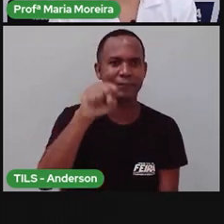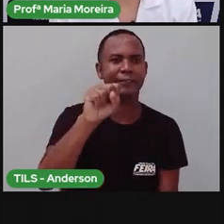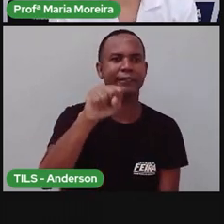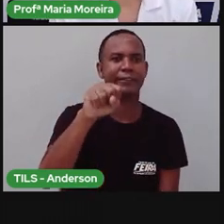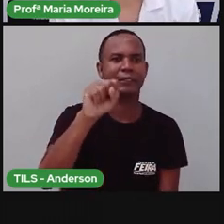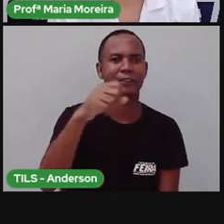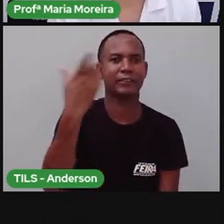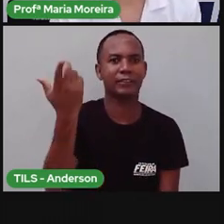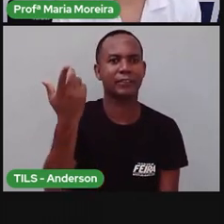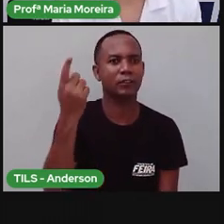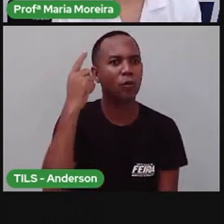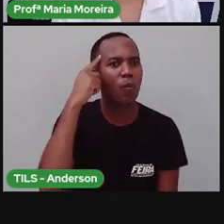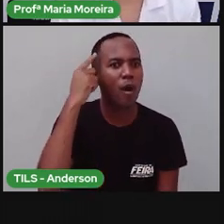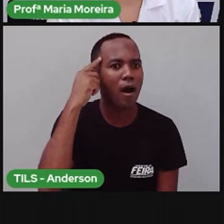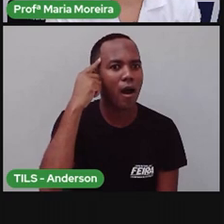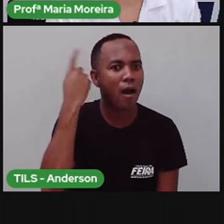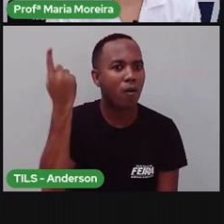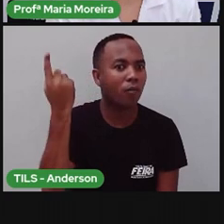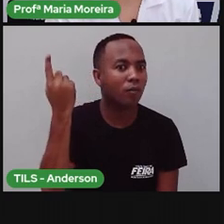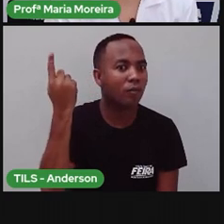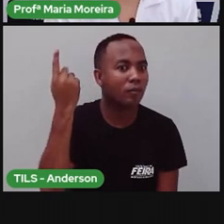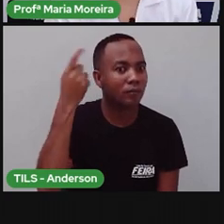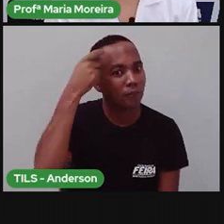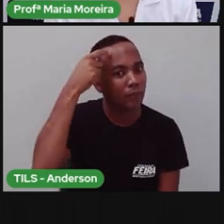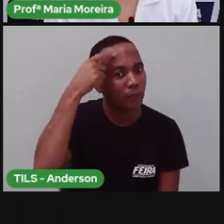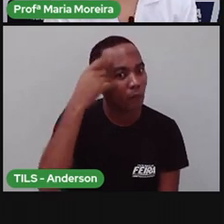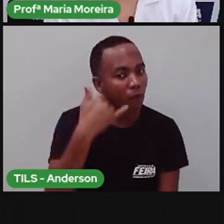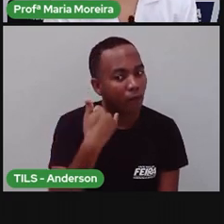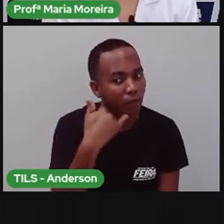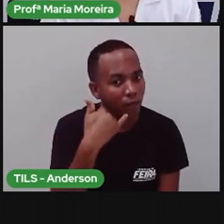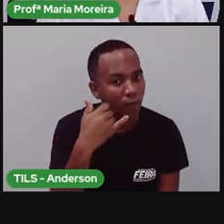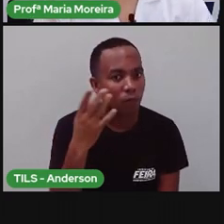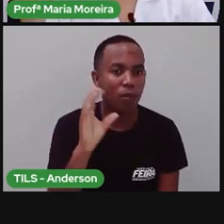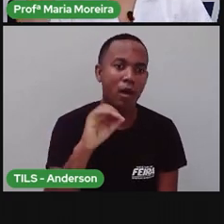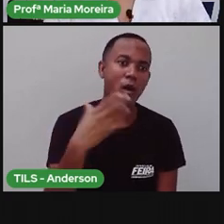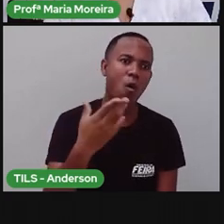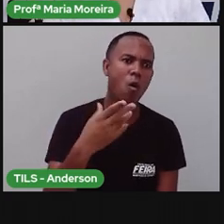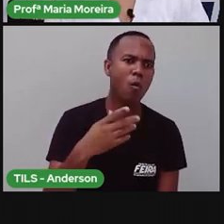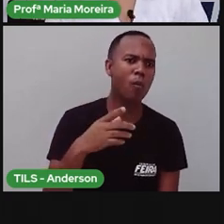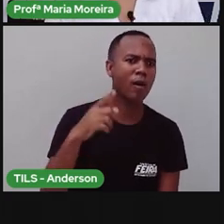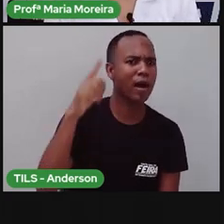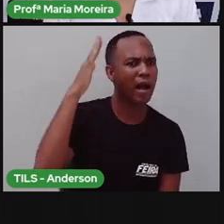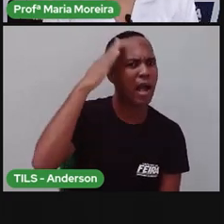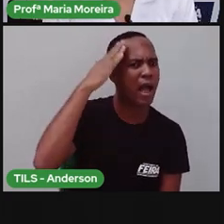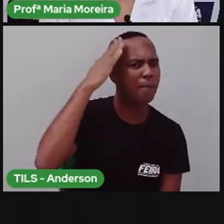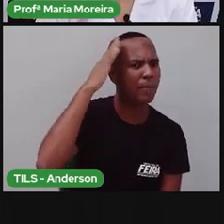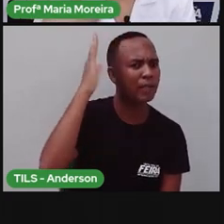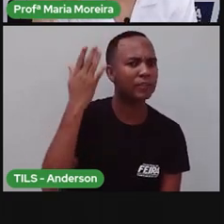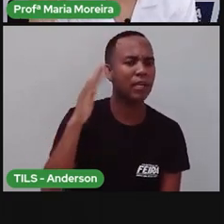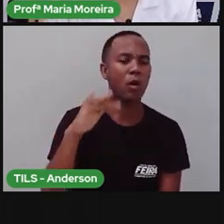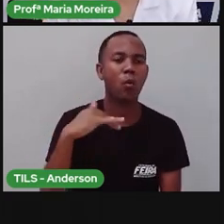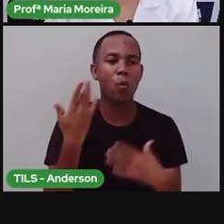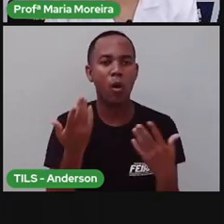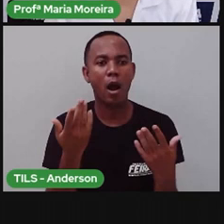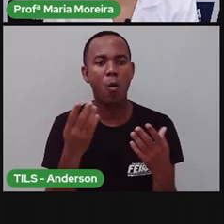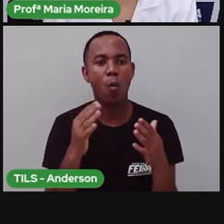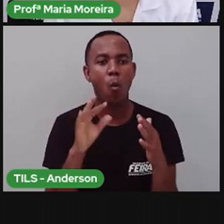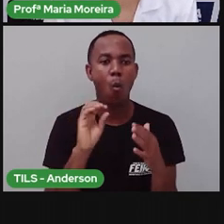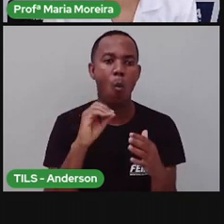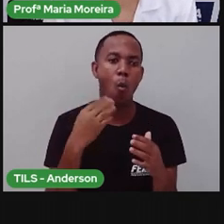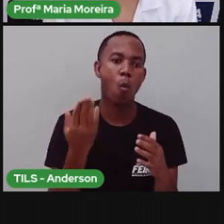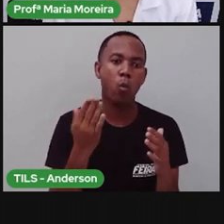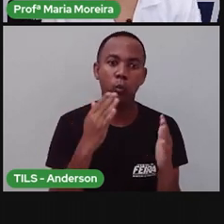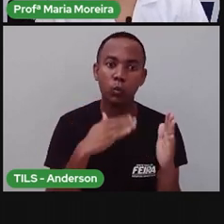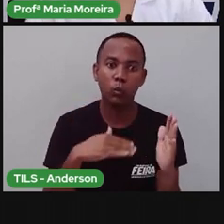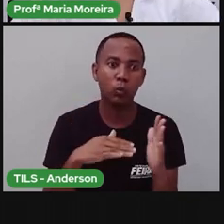é memória de celular? O que será memória? Será que só o ser humano tem memória? Será que todo ser vivo tem